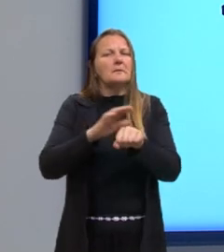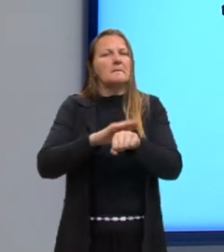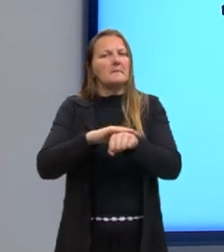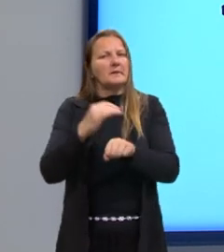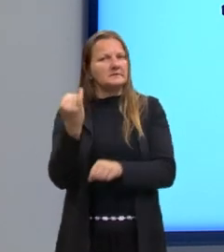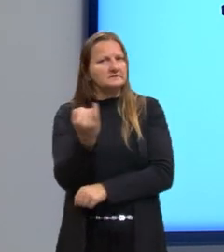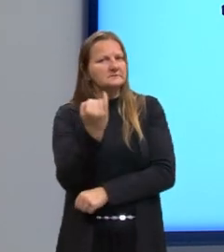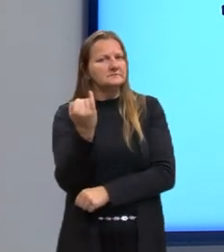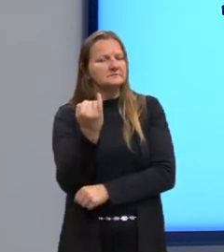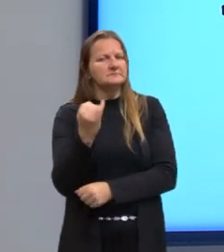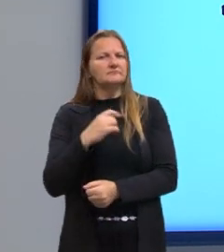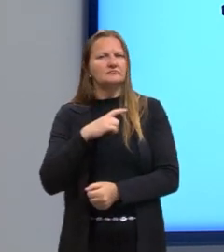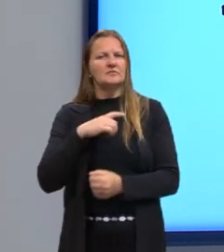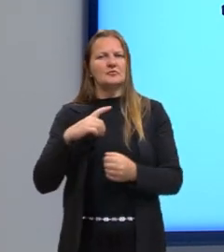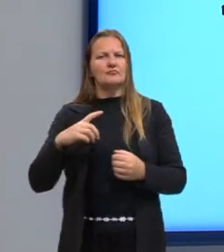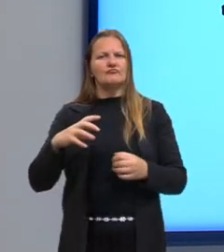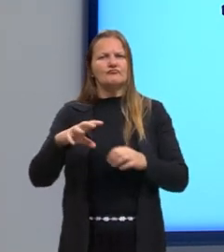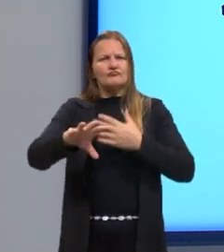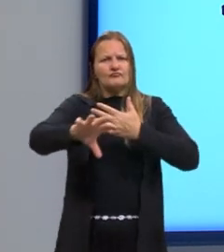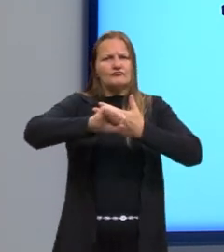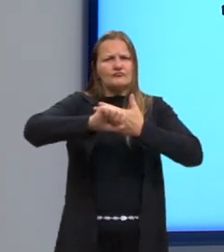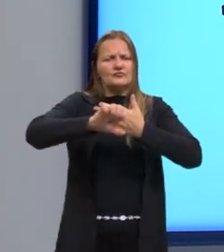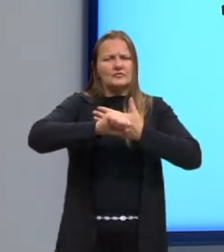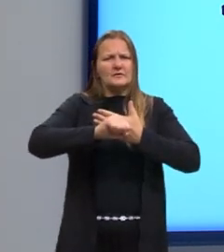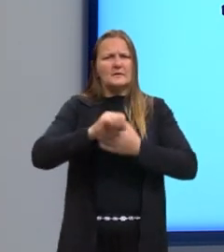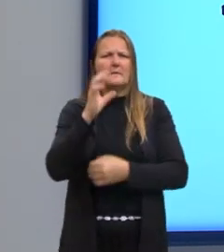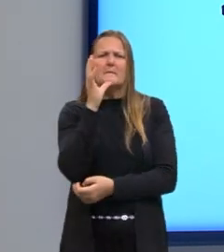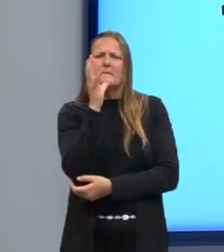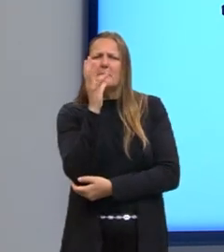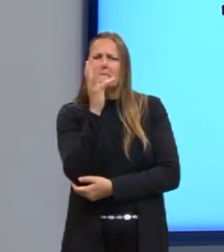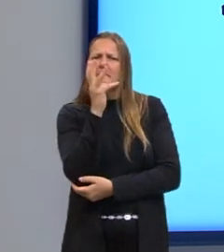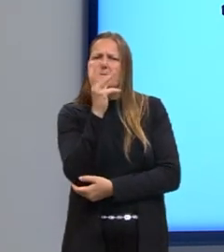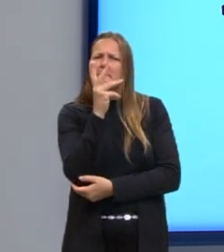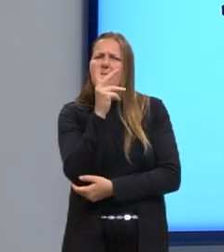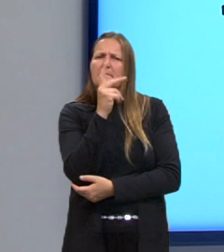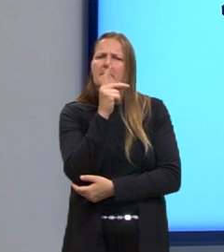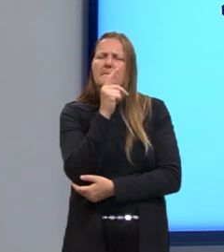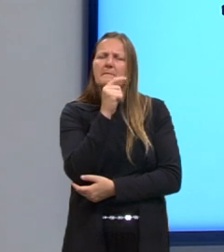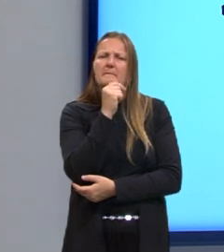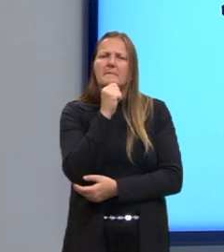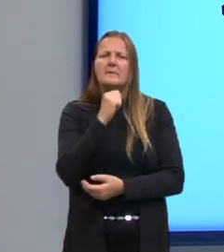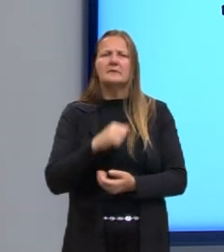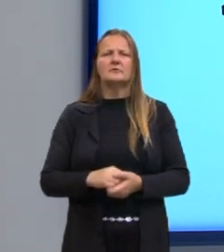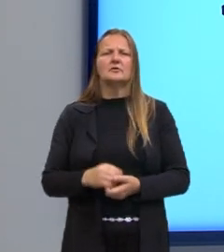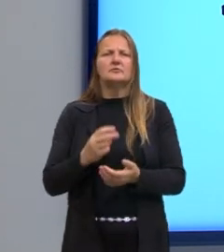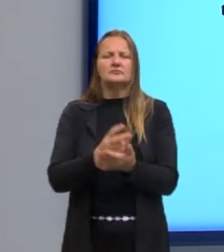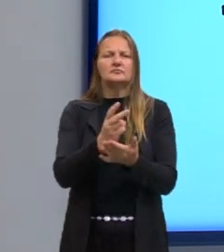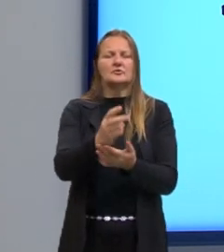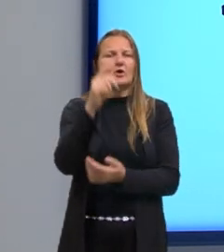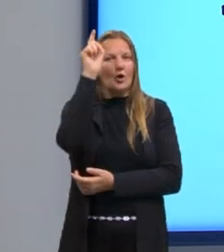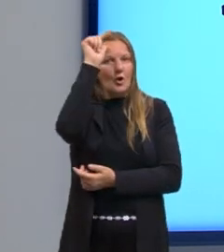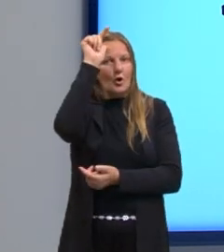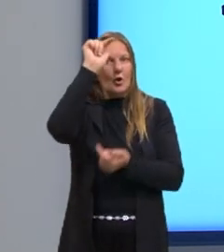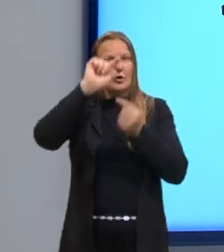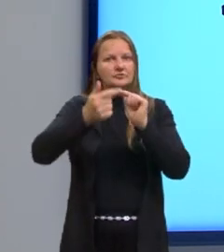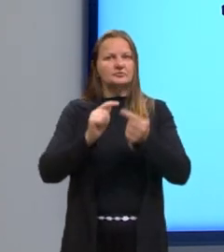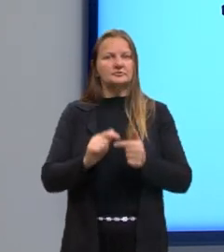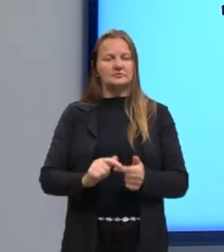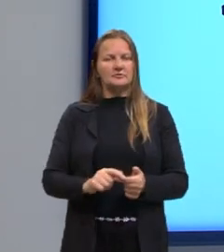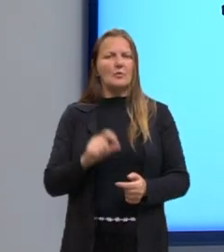e parasitas com menor letalidade. Porque não tem lógica, gente, assim,